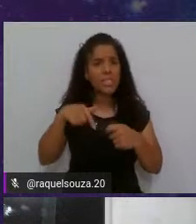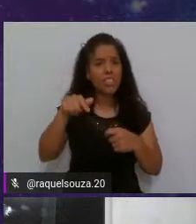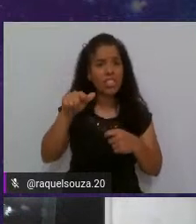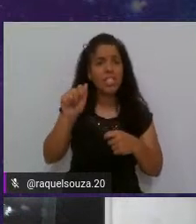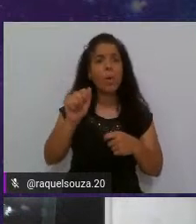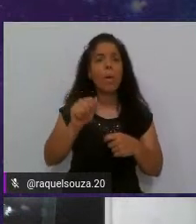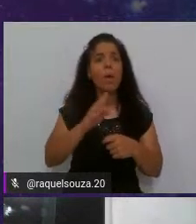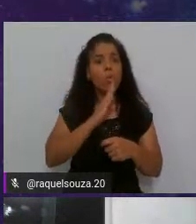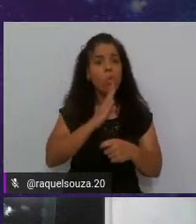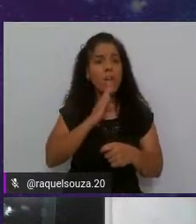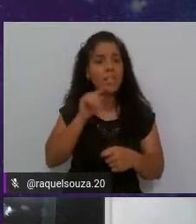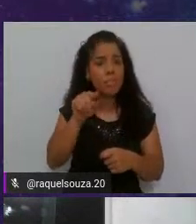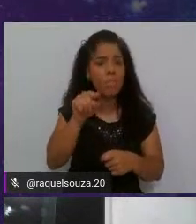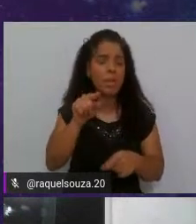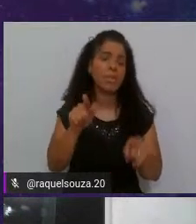mindset.